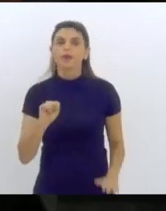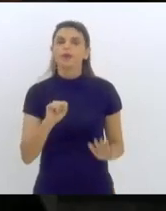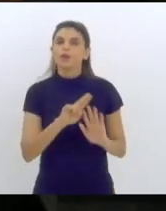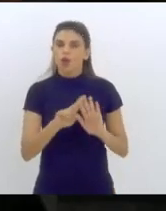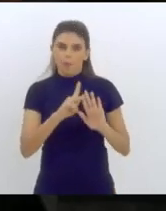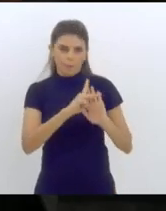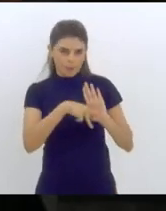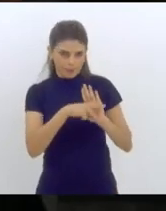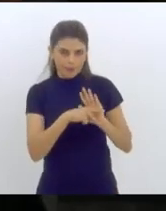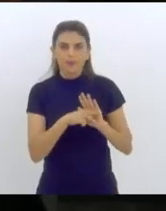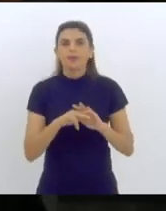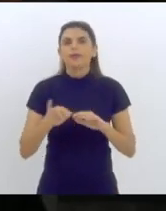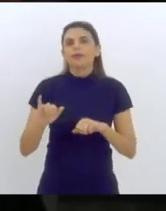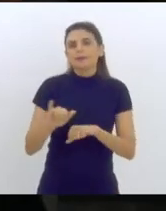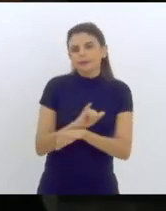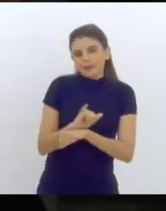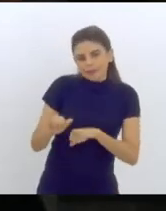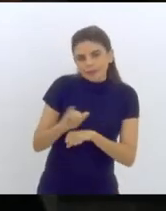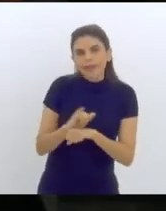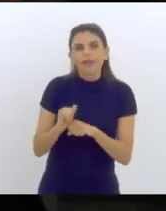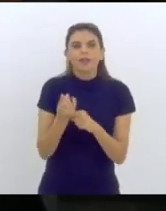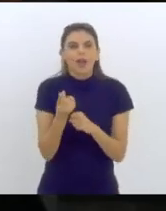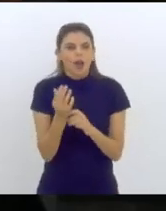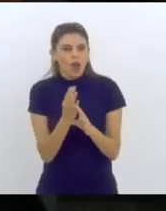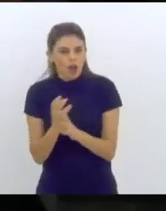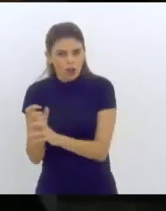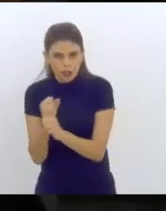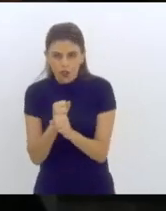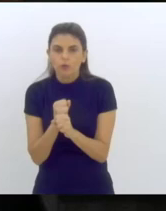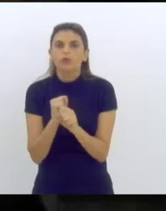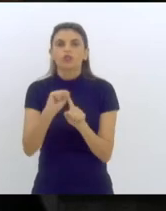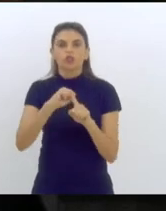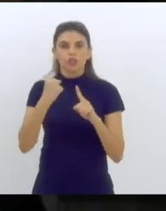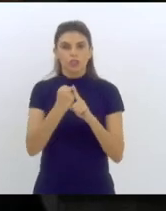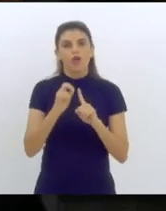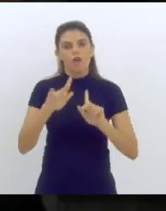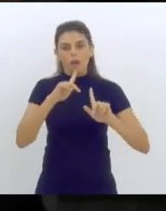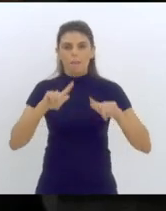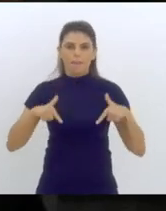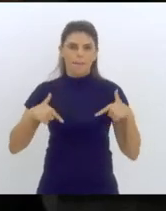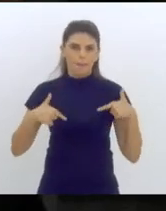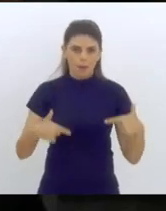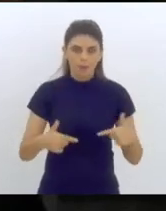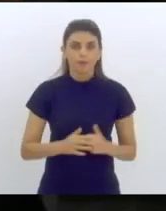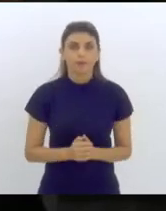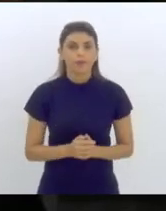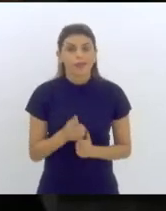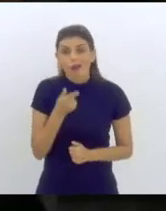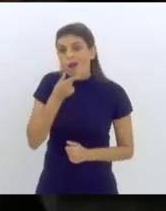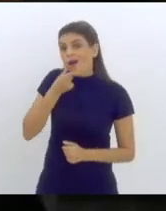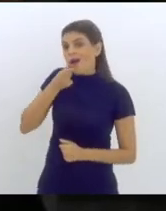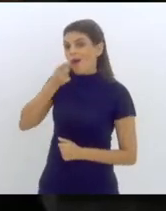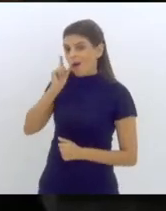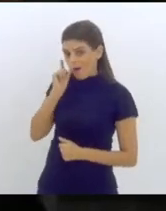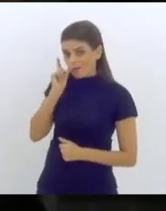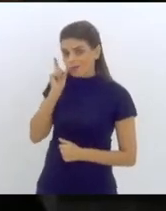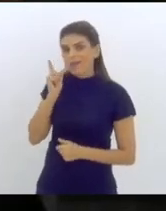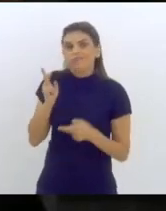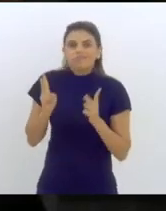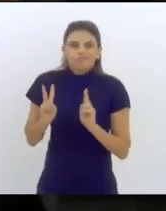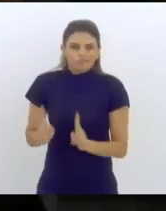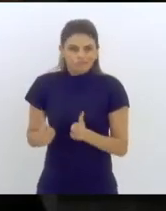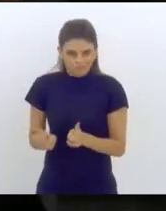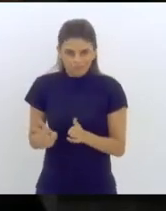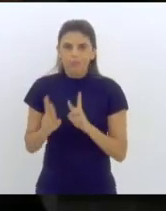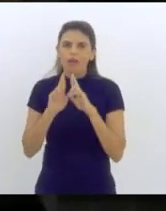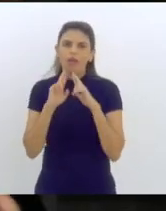Estratégia de Desenvolvimento Econômico Social, vai tomar. E, nesta reunião de ontem, no Palácio Guanabara,